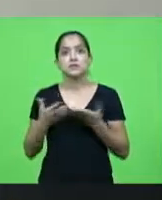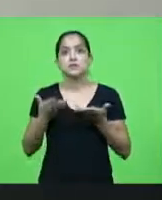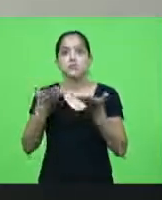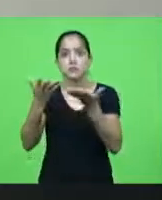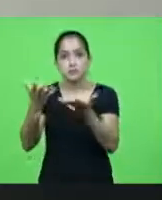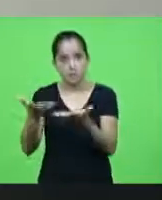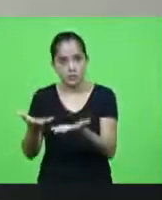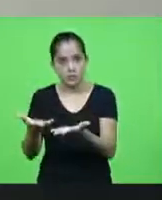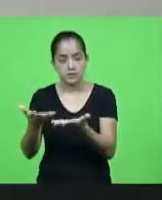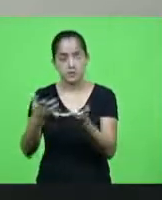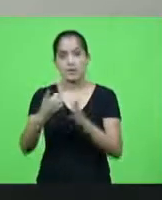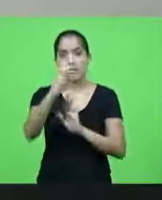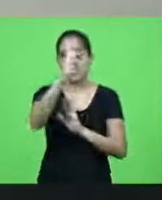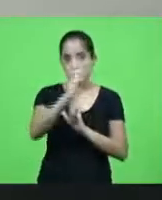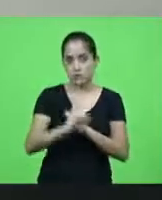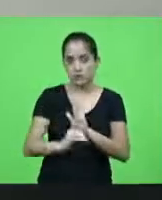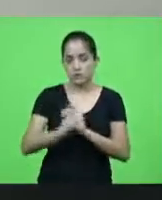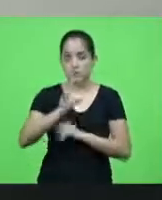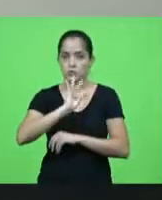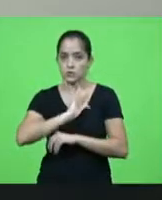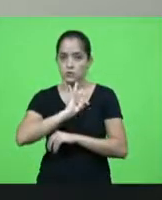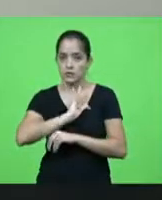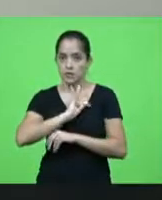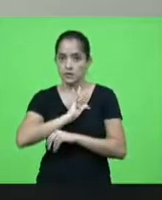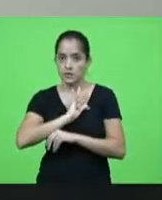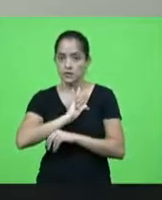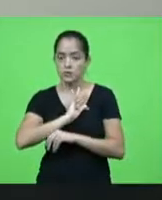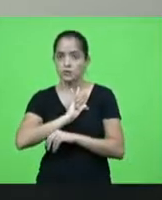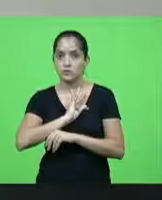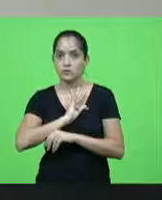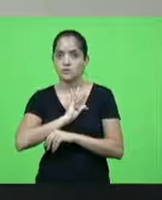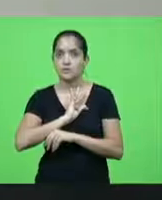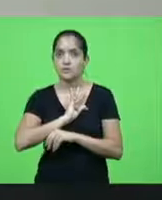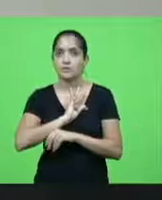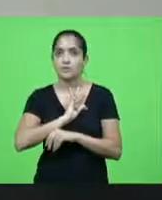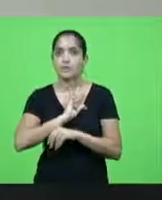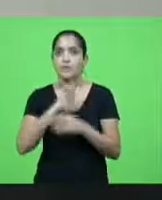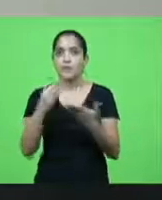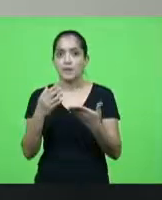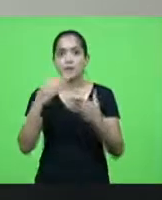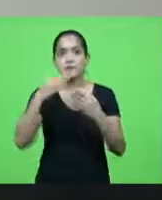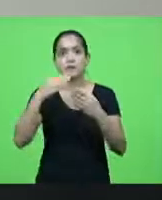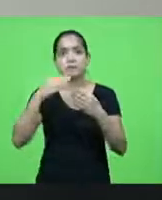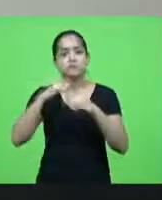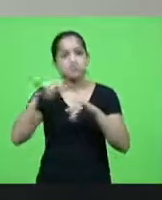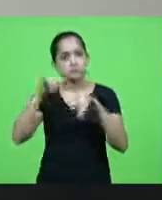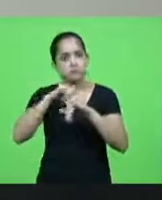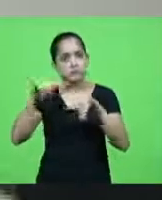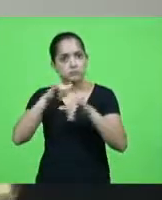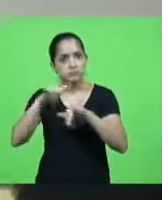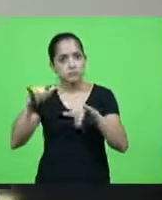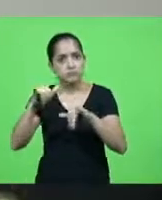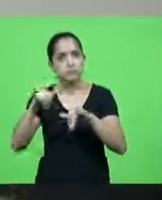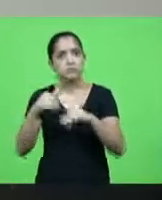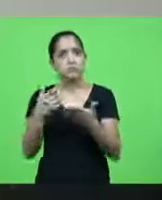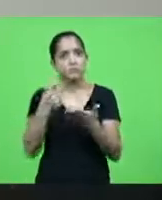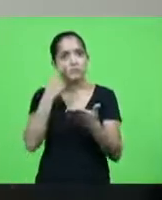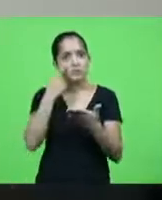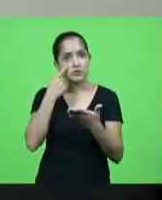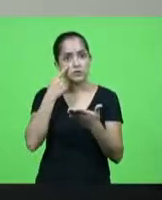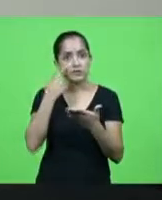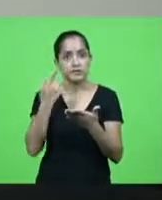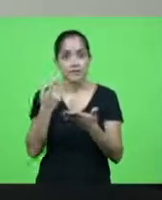que a direção os técnicos possam passar as informações para que a gente possa cobrar e nessa